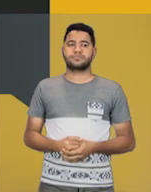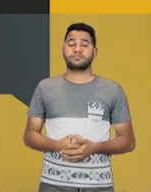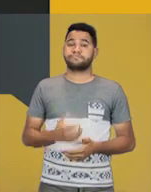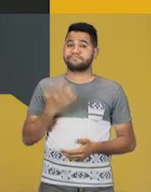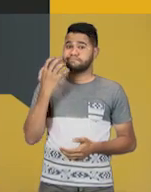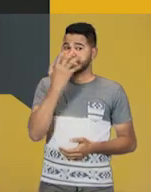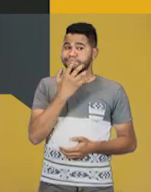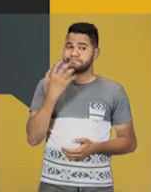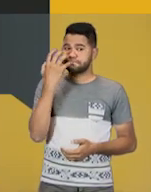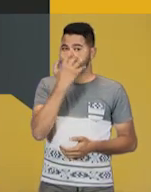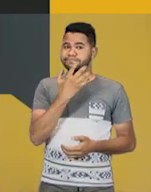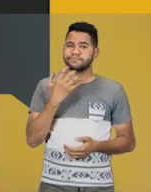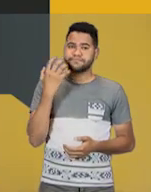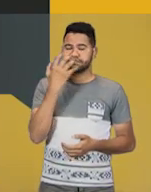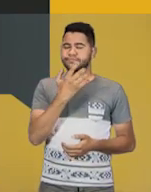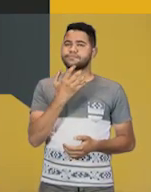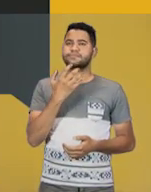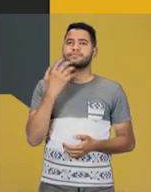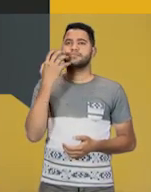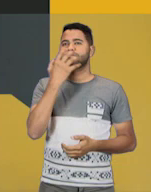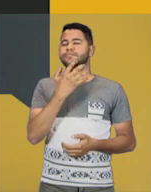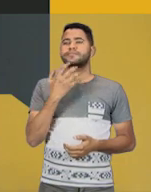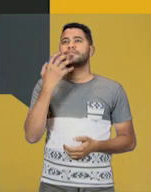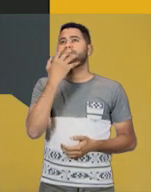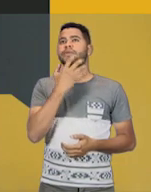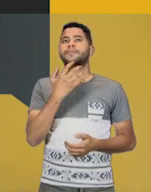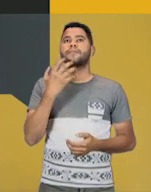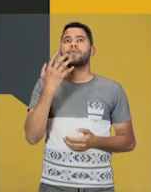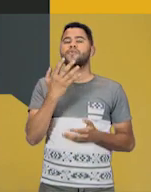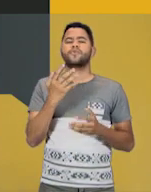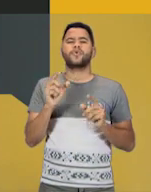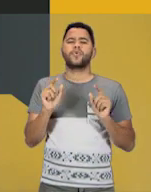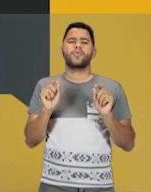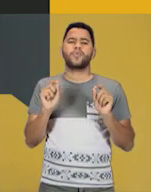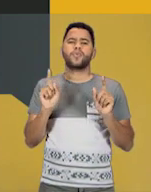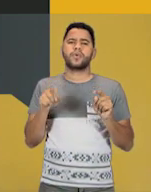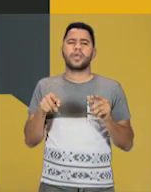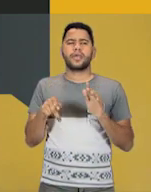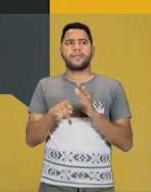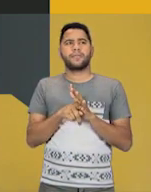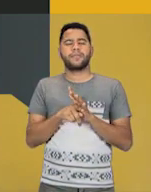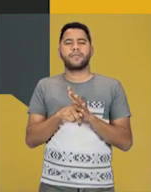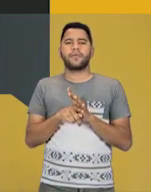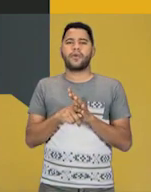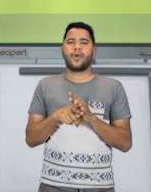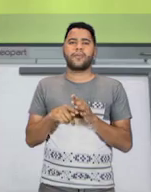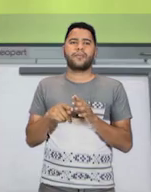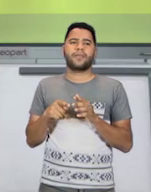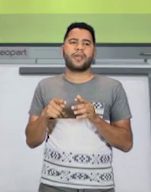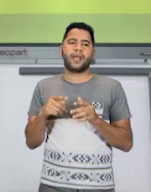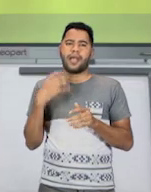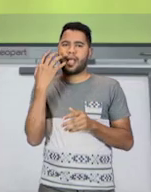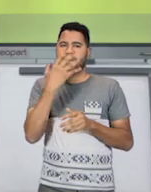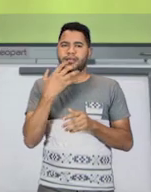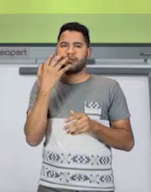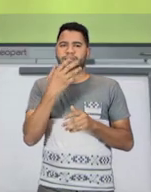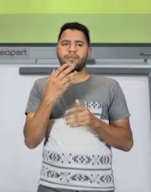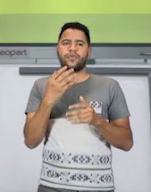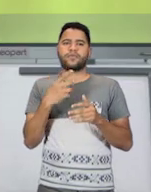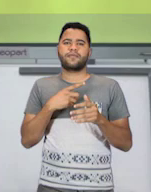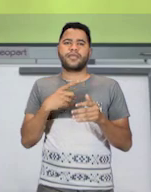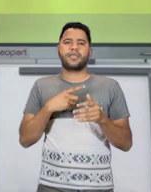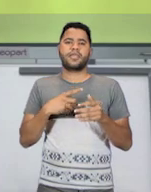Music. Music. A música é para fazer o quê? As trilhas sonoras do filme, né? The soundtrack.